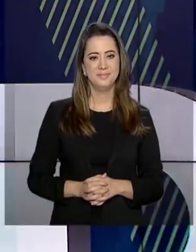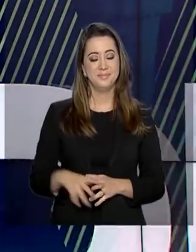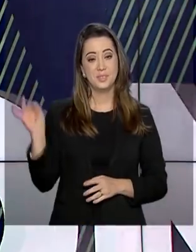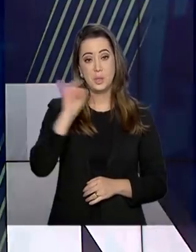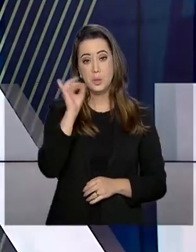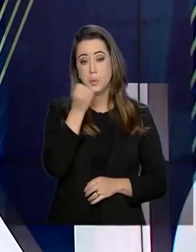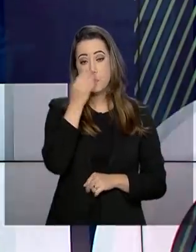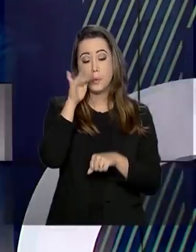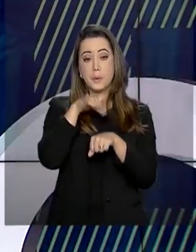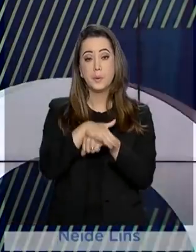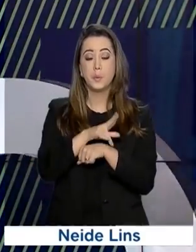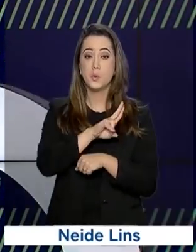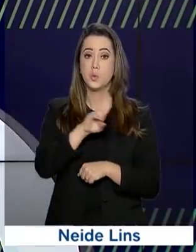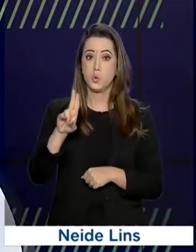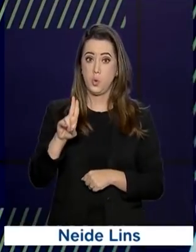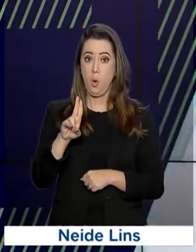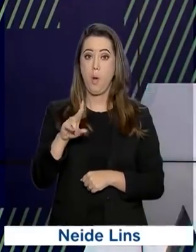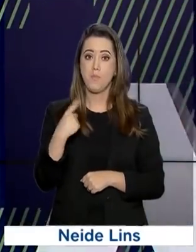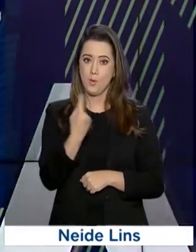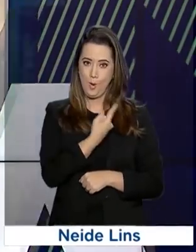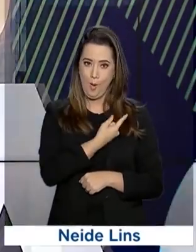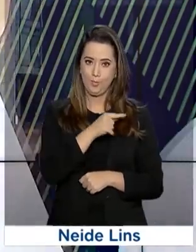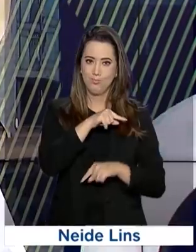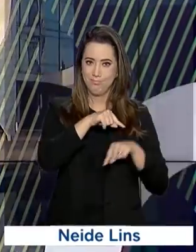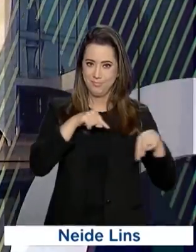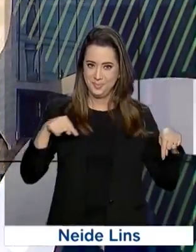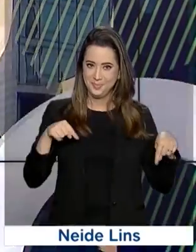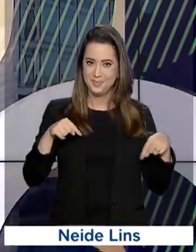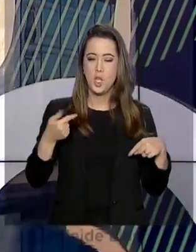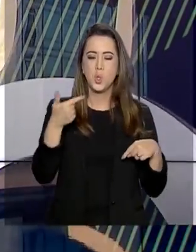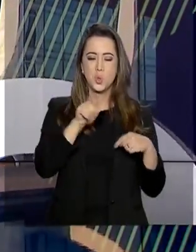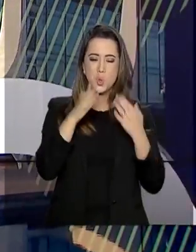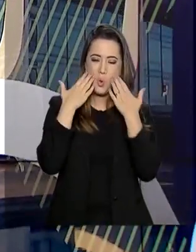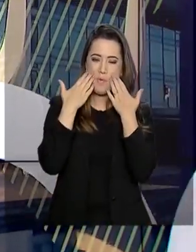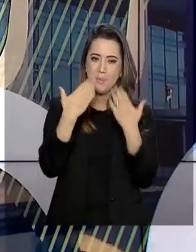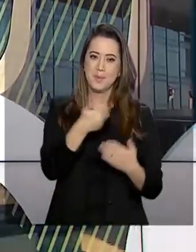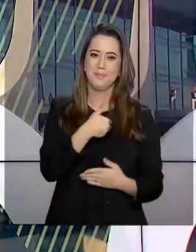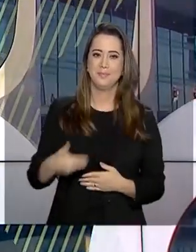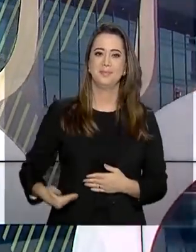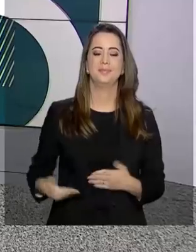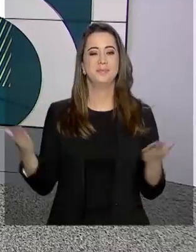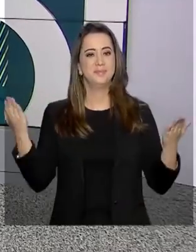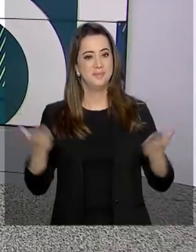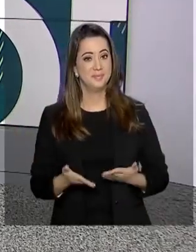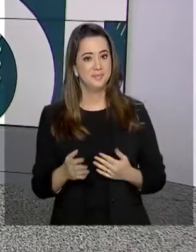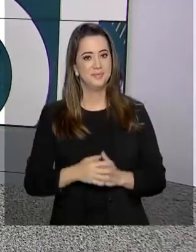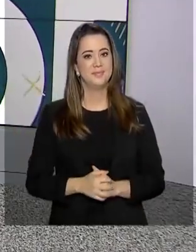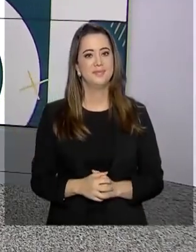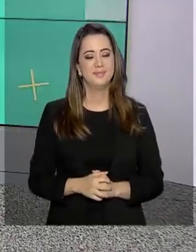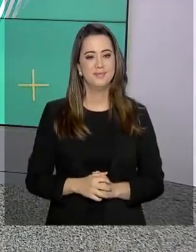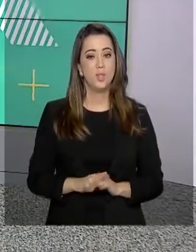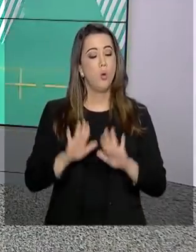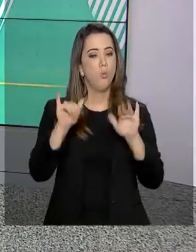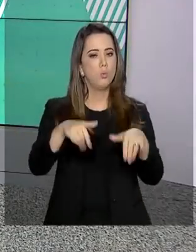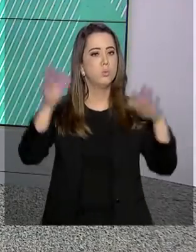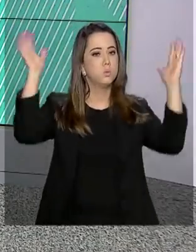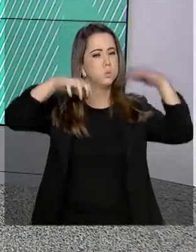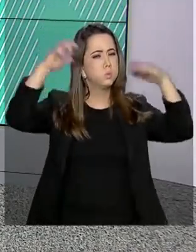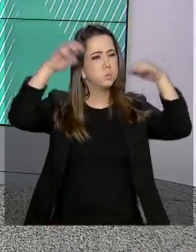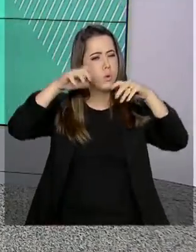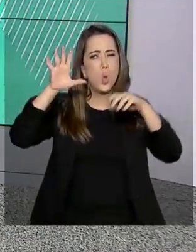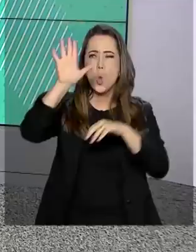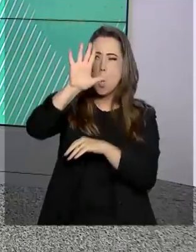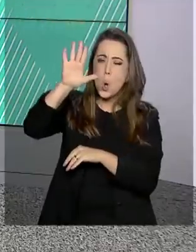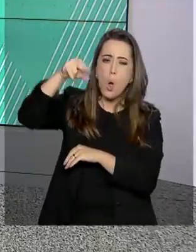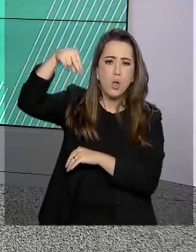Olá, boa noite. Eu sou Roberto Camargo e estamos no ar com mais uma edição do Governo Agora. Com o fim das chuvas na região norte,